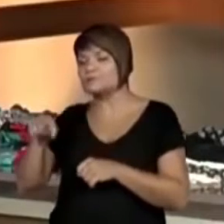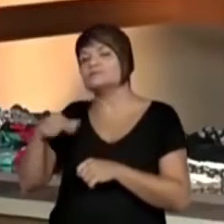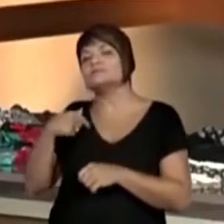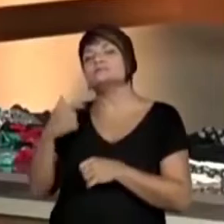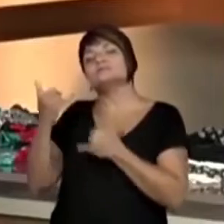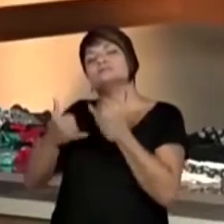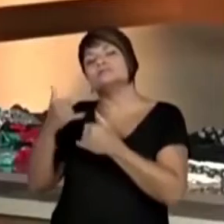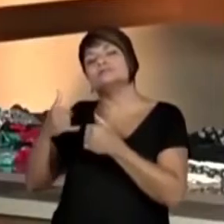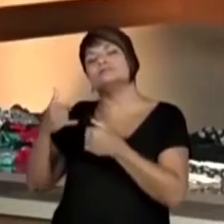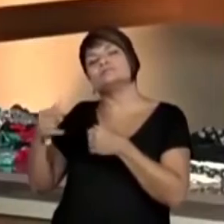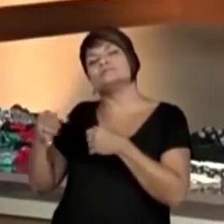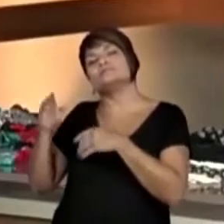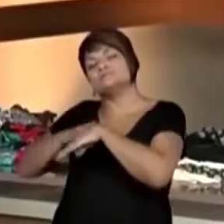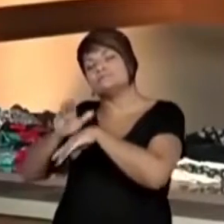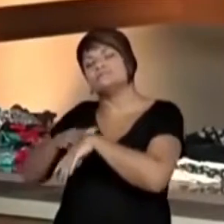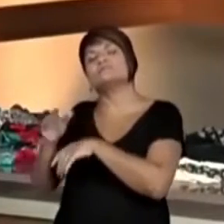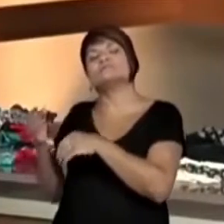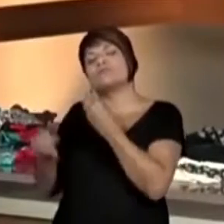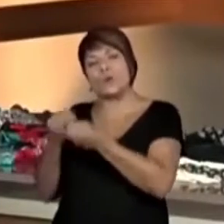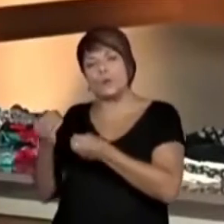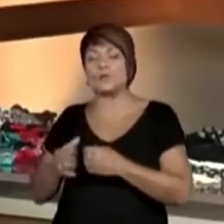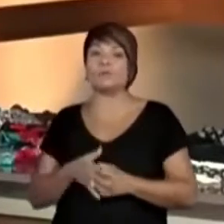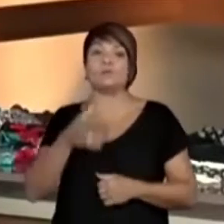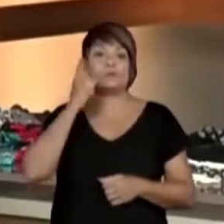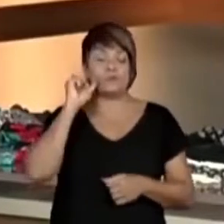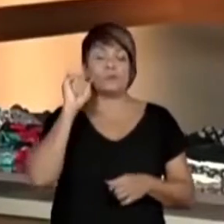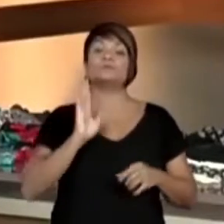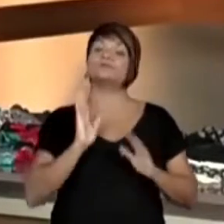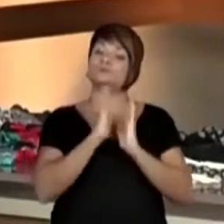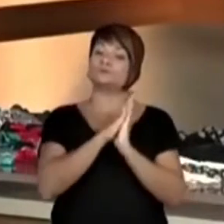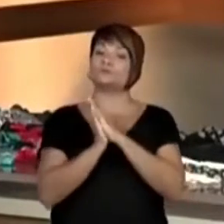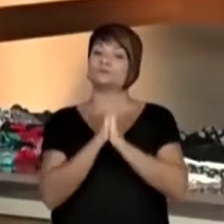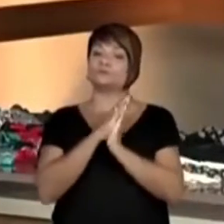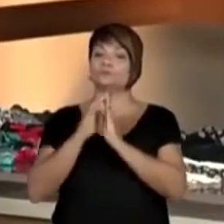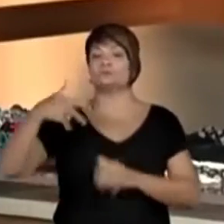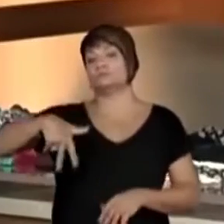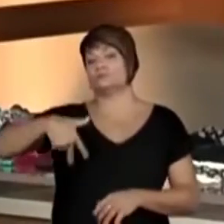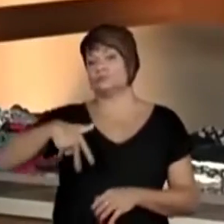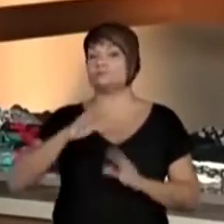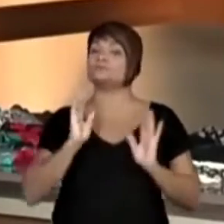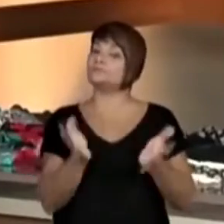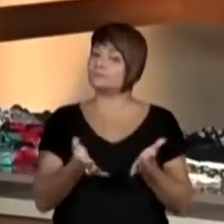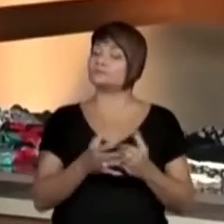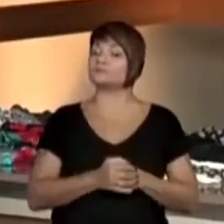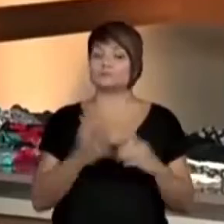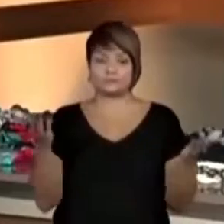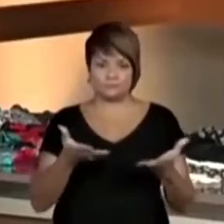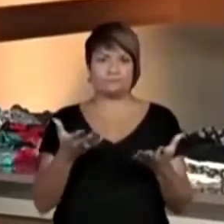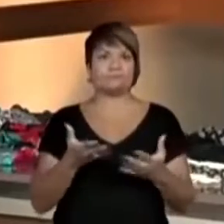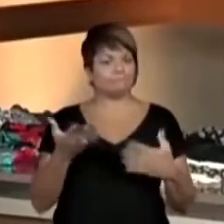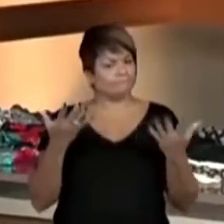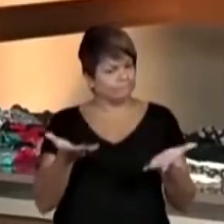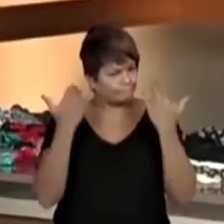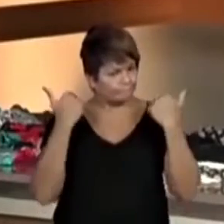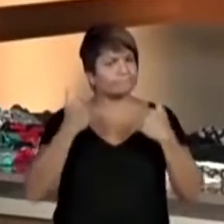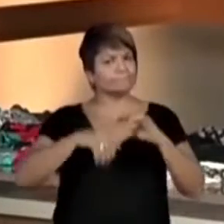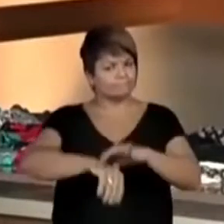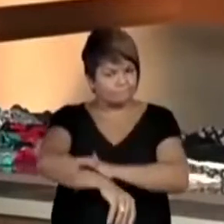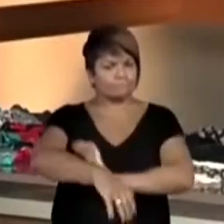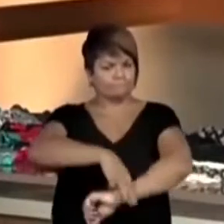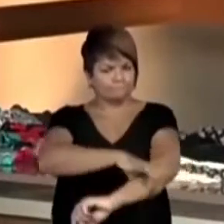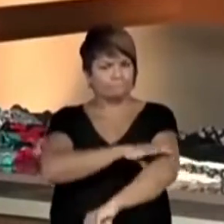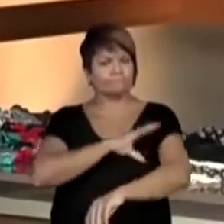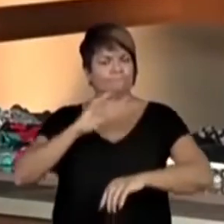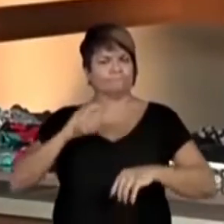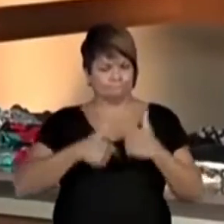Conhecemos a ficha de instrução da construção da boneca Baiomi e hoje vamos colocar a mão na massa. Então vamos para o